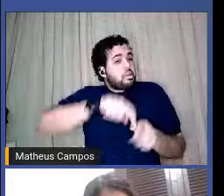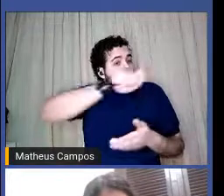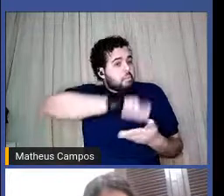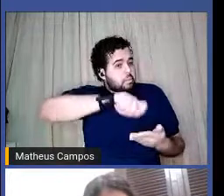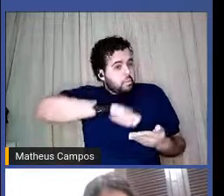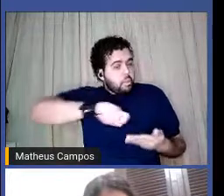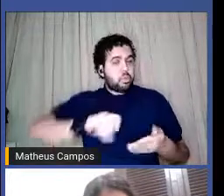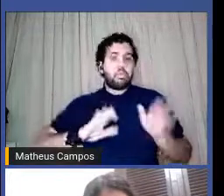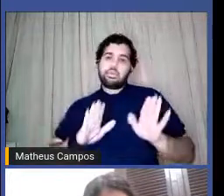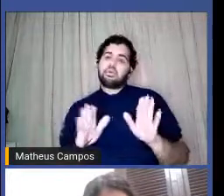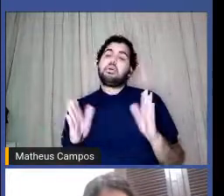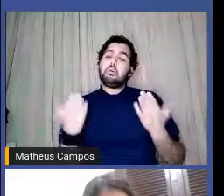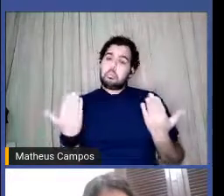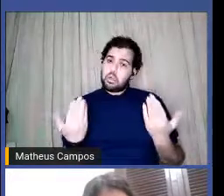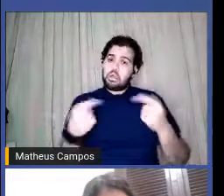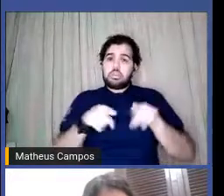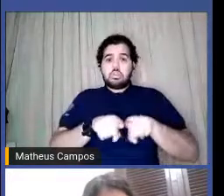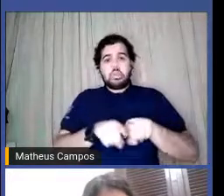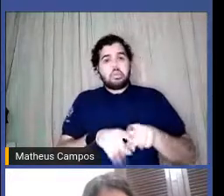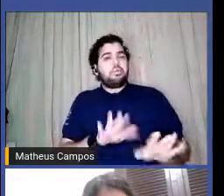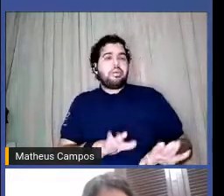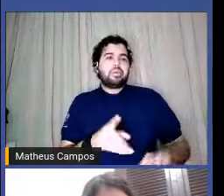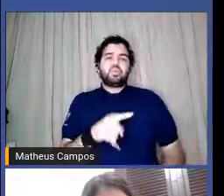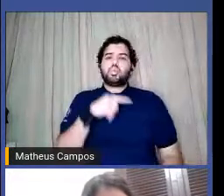infelizmente, eu acho que ainda não consegue